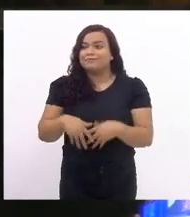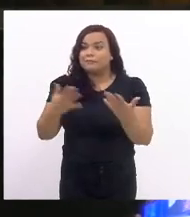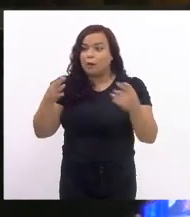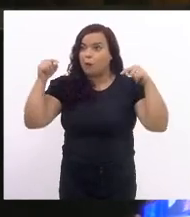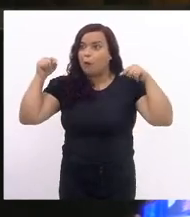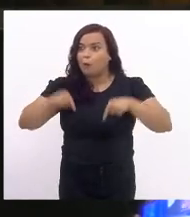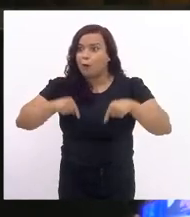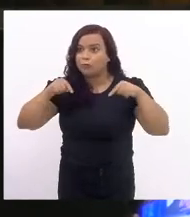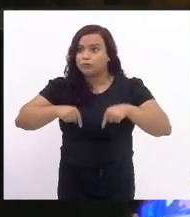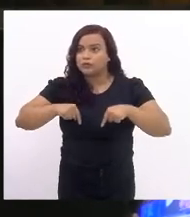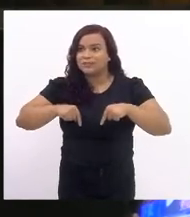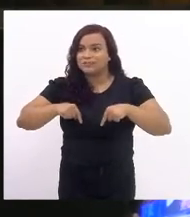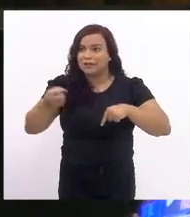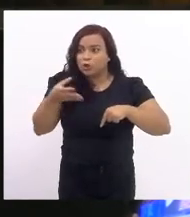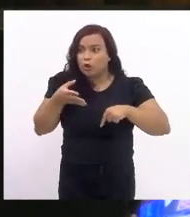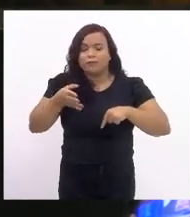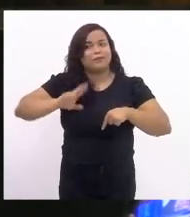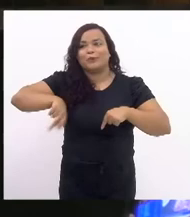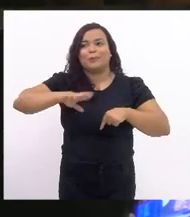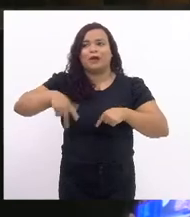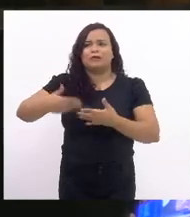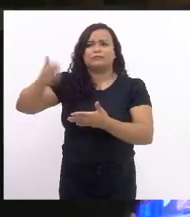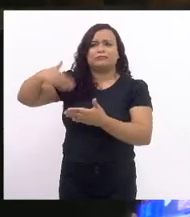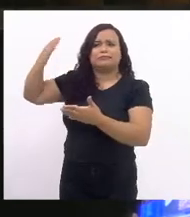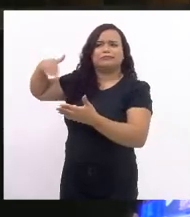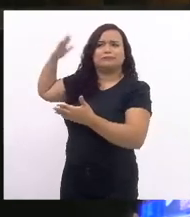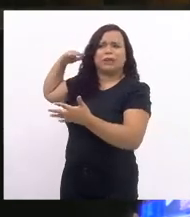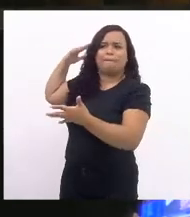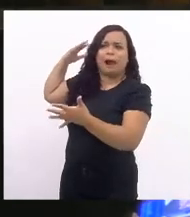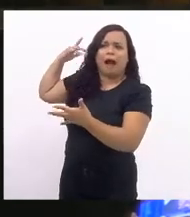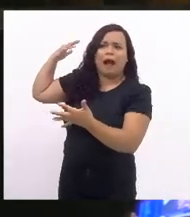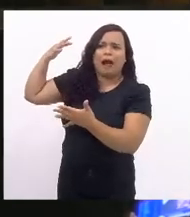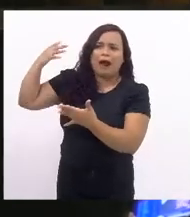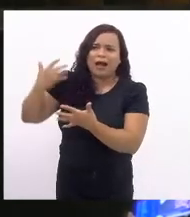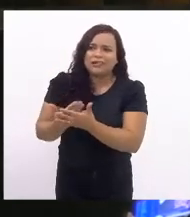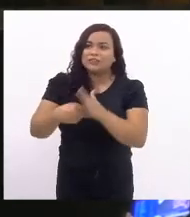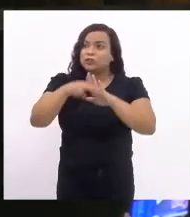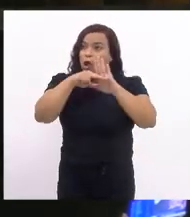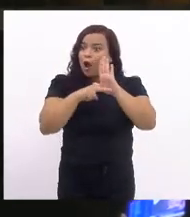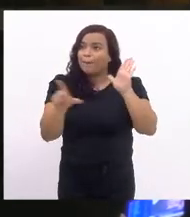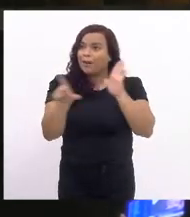para a nossa educação não vem sido realizado com sucesso.